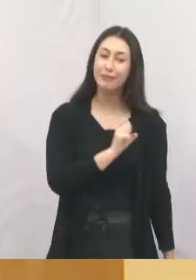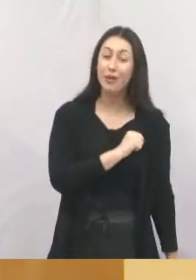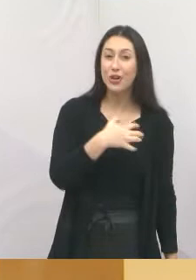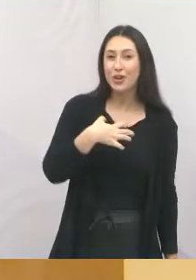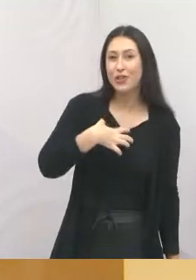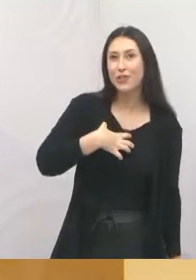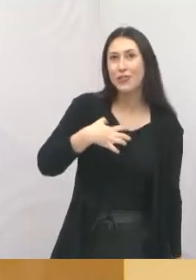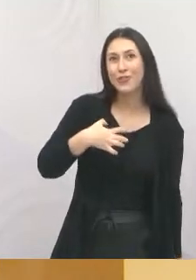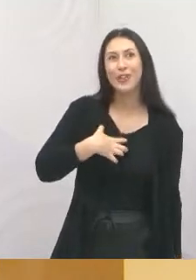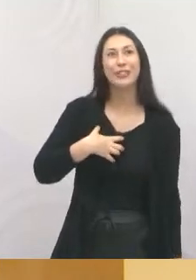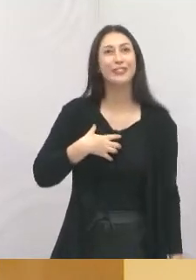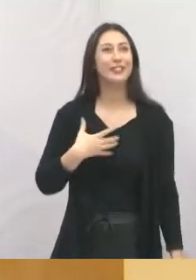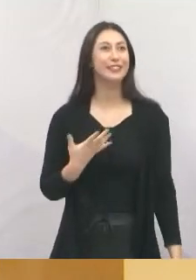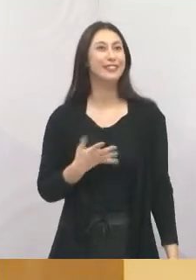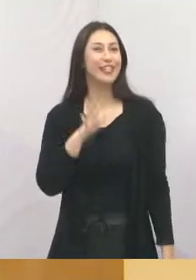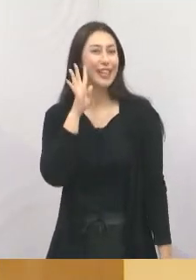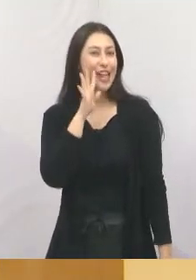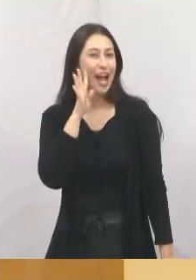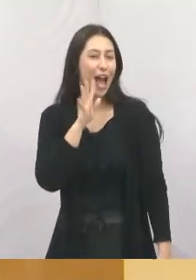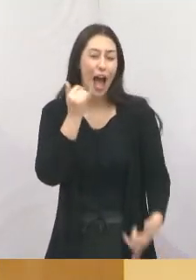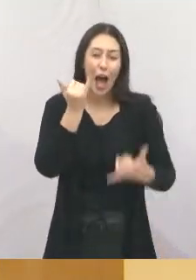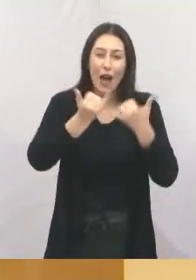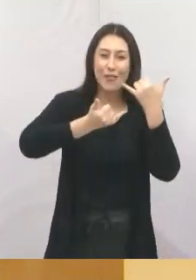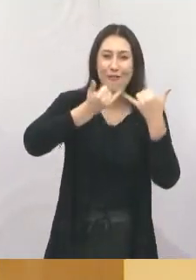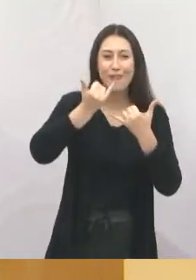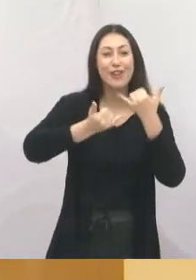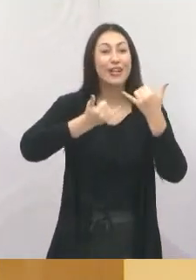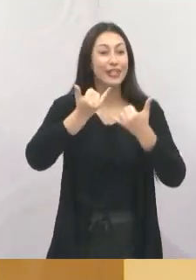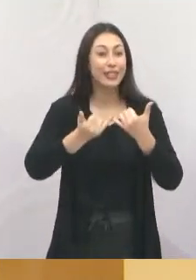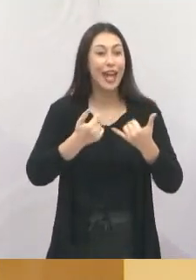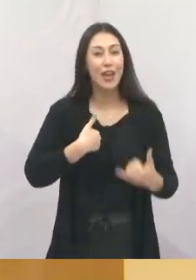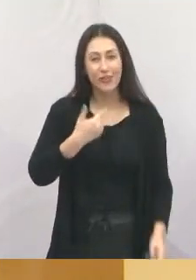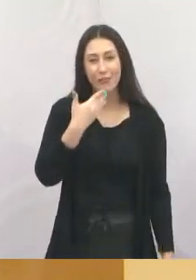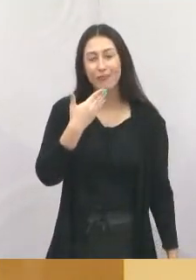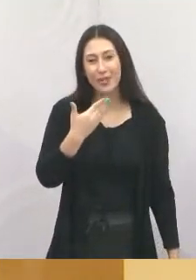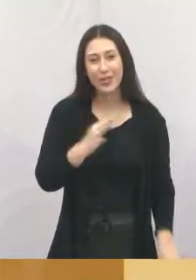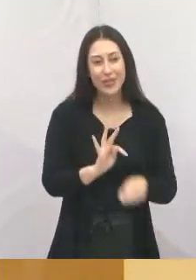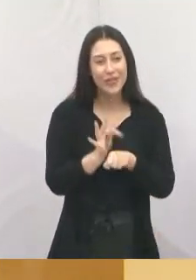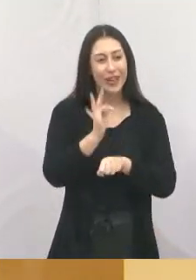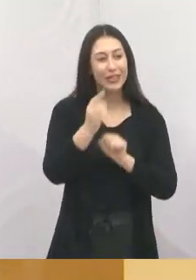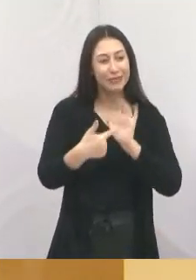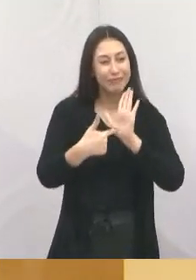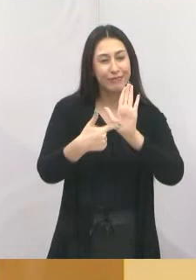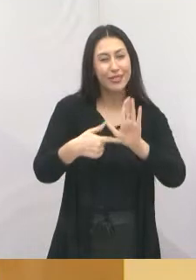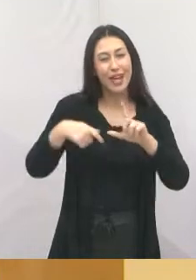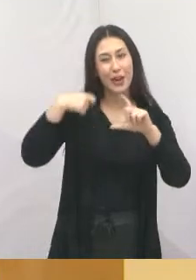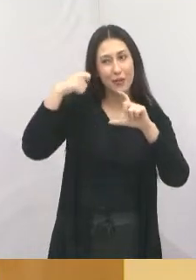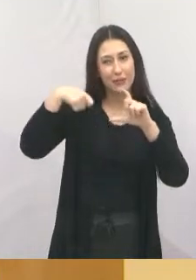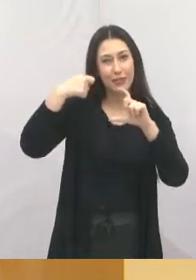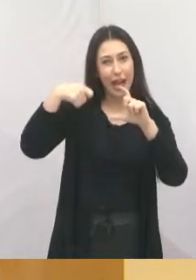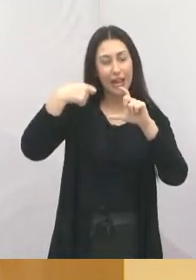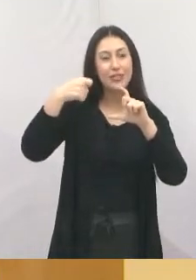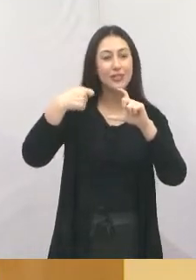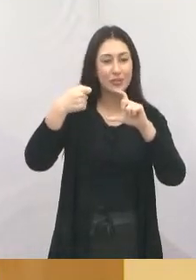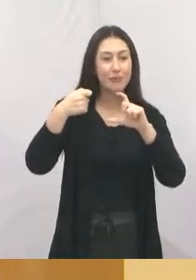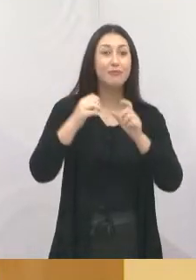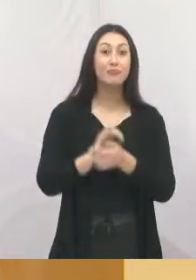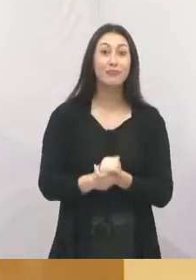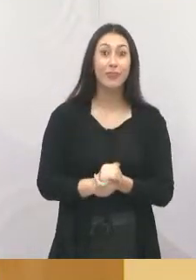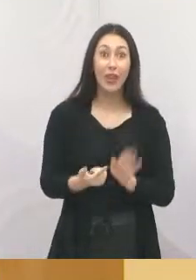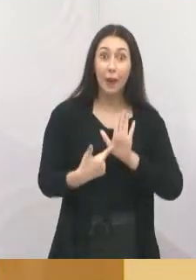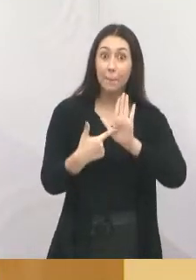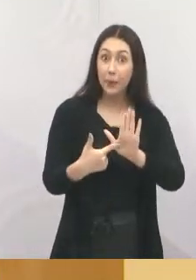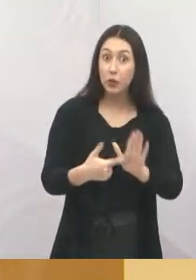lúdica, tratando essas crianças. Então, vou pedir para o técnico colocar o vídeo da Ana, que foi matéria de